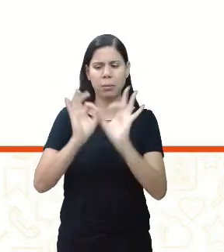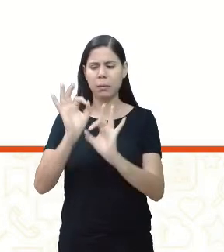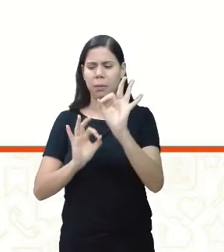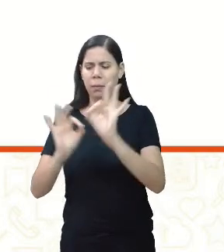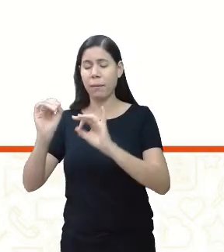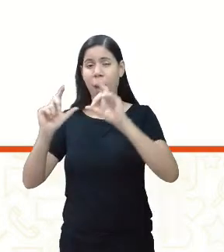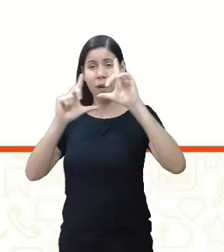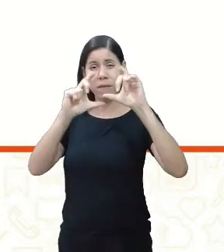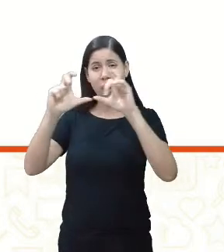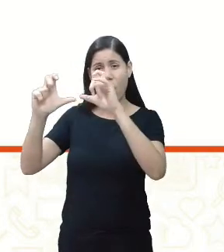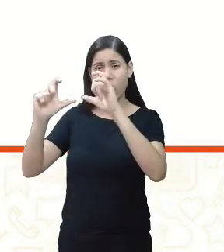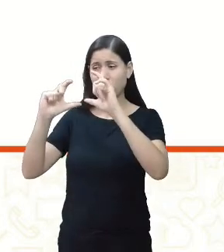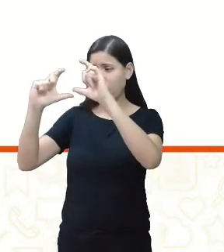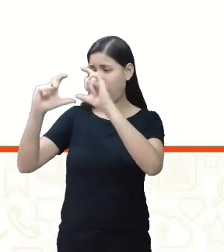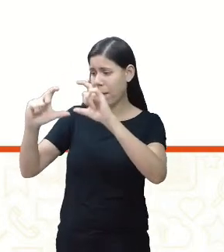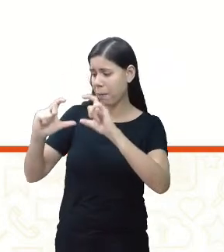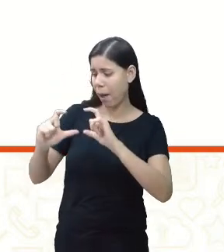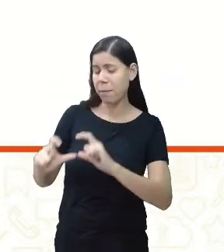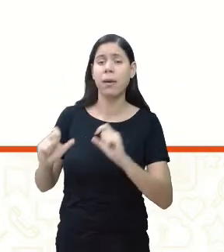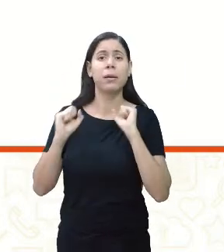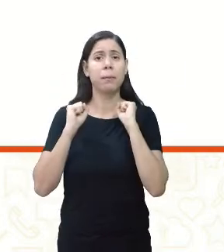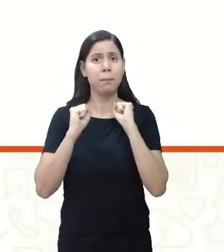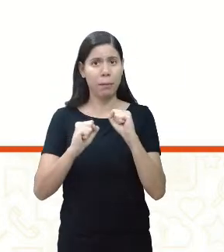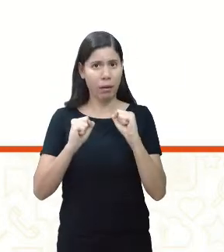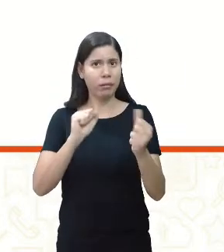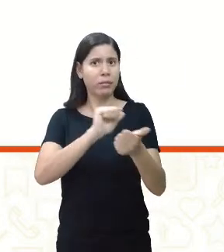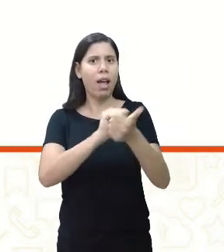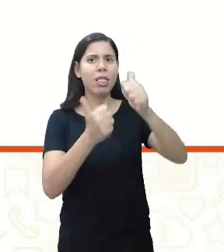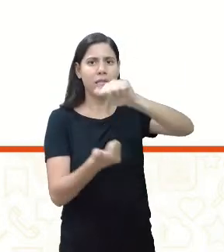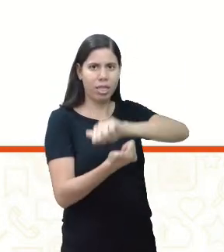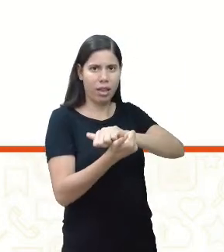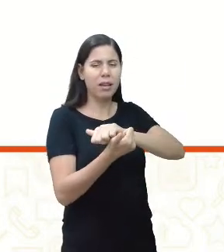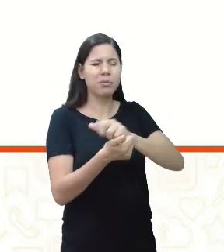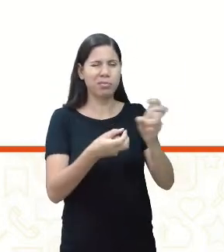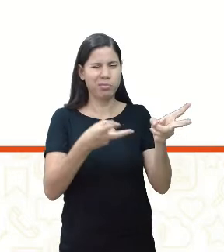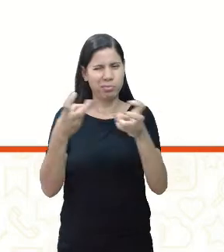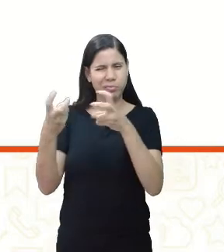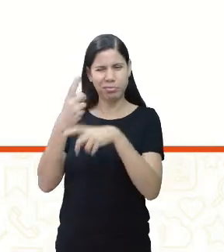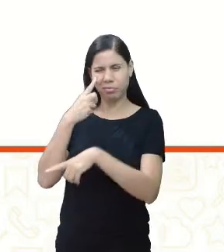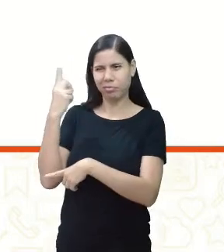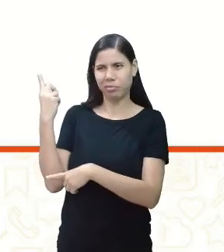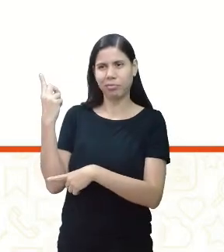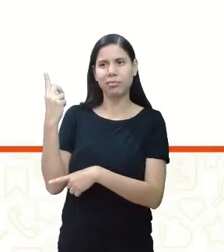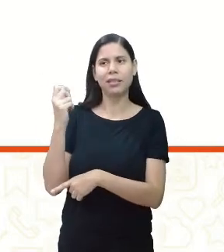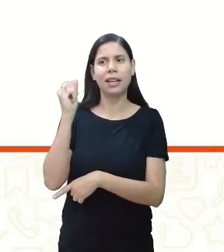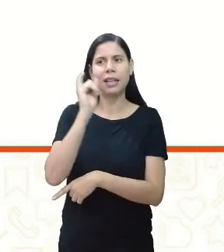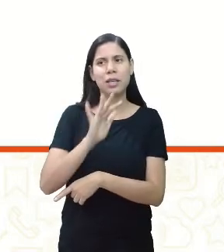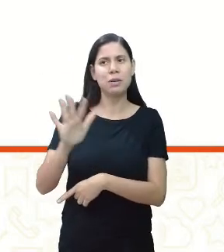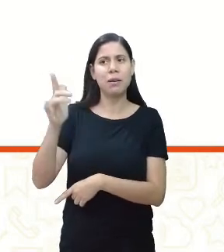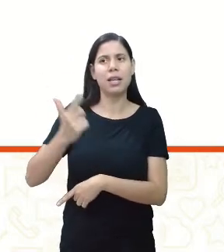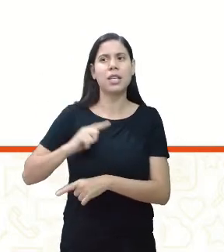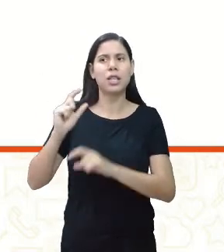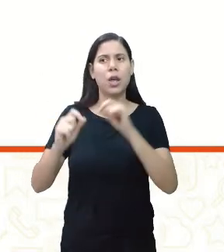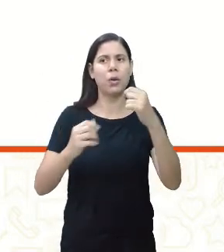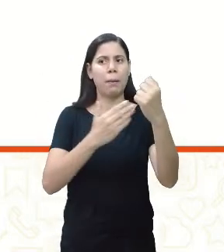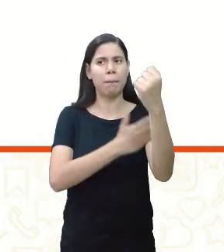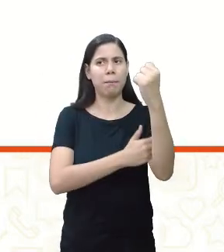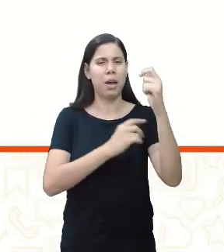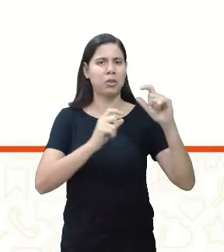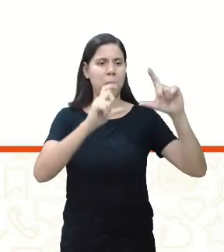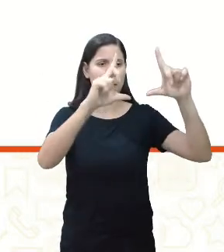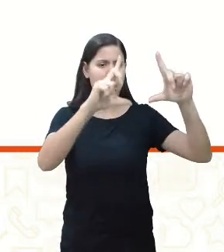de fotografia, também podem ser adaptados. Percebam aí que tem várias pastas, grandes,